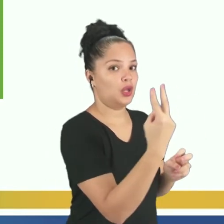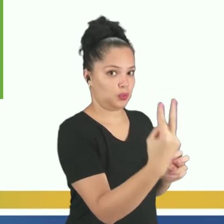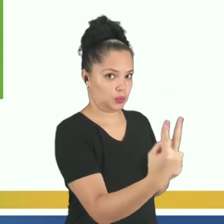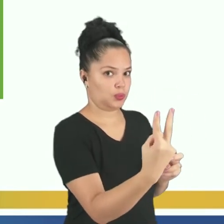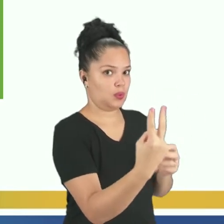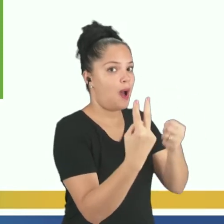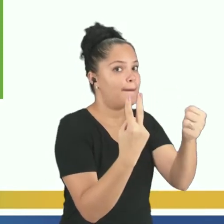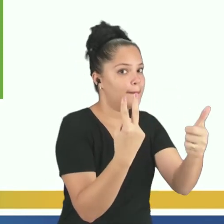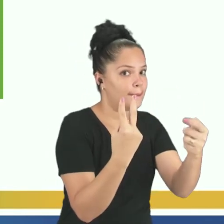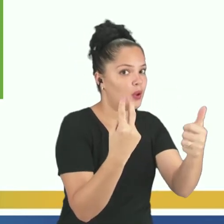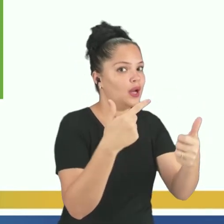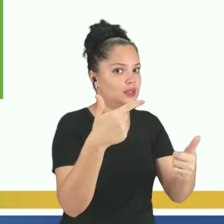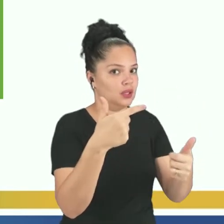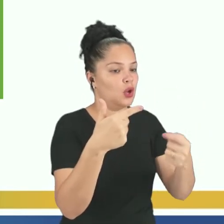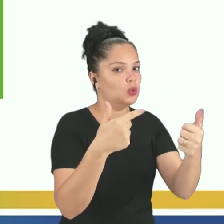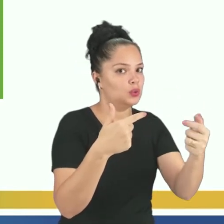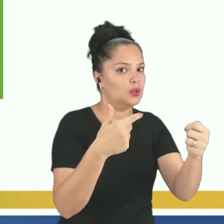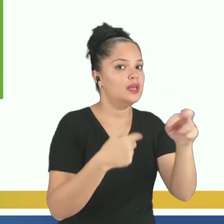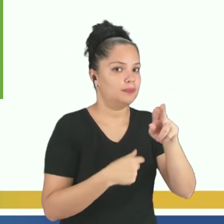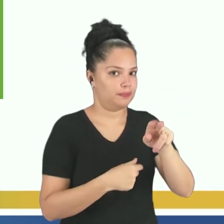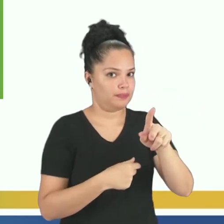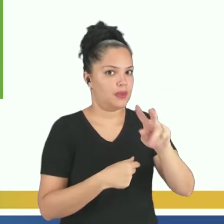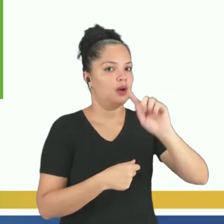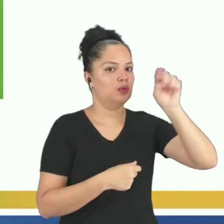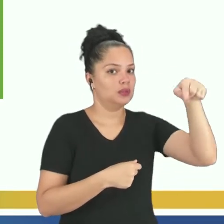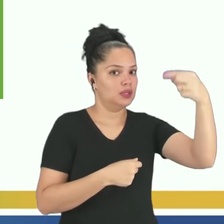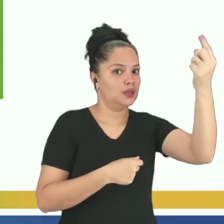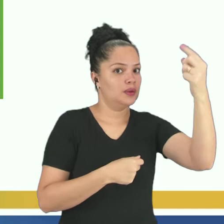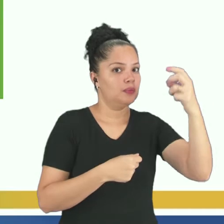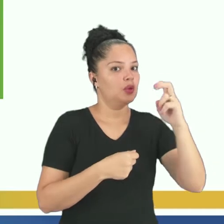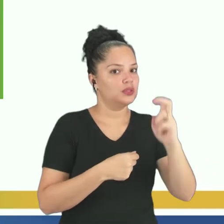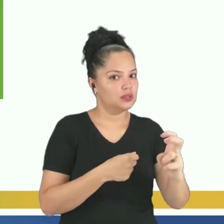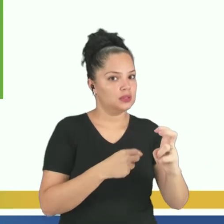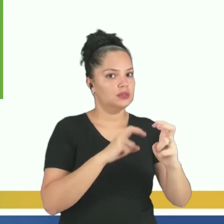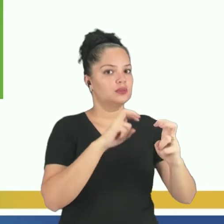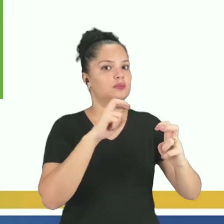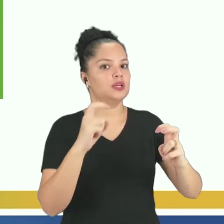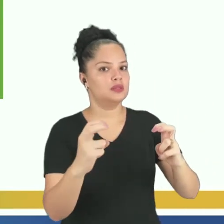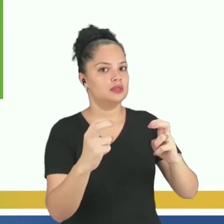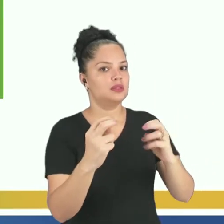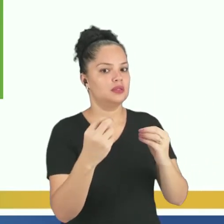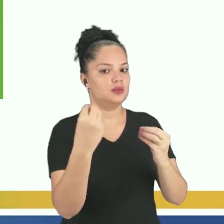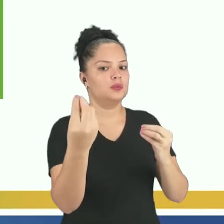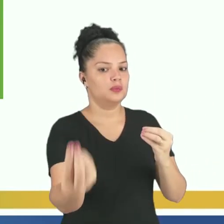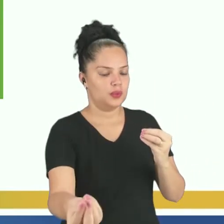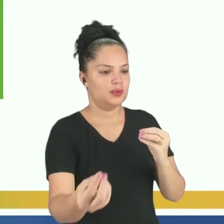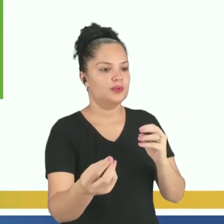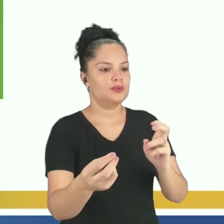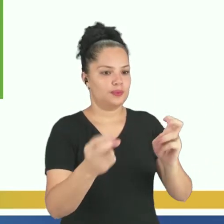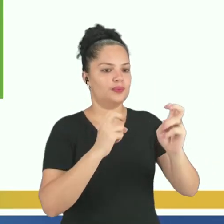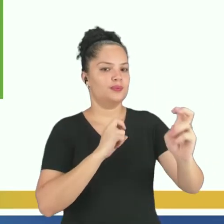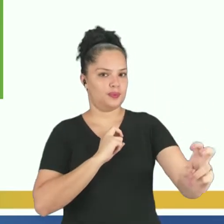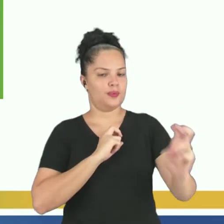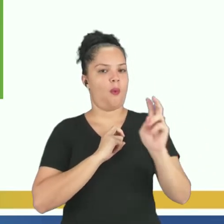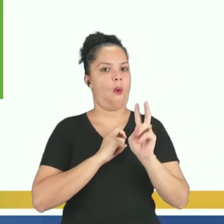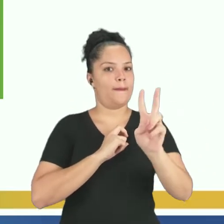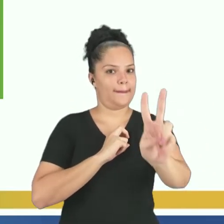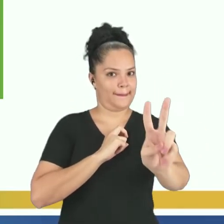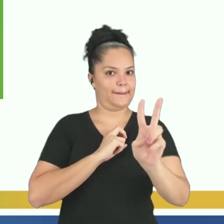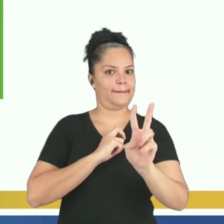ele dá duas para o irmão dele. Depois, ele conta mais cinco, e dá mais duas para o irmão dele. E assim por diante.